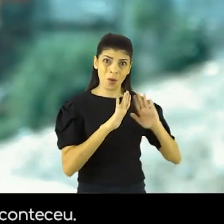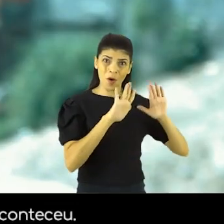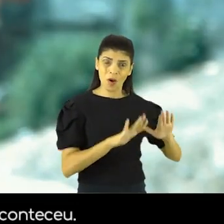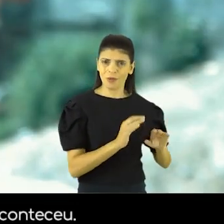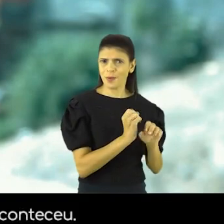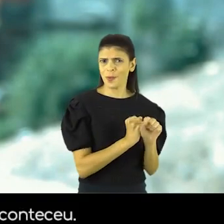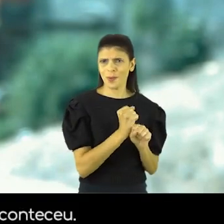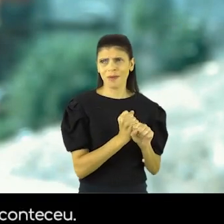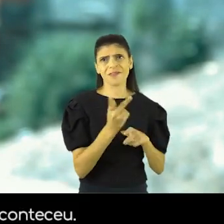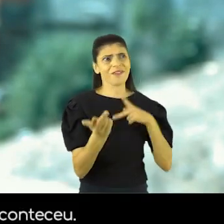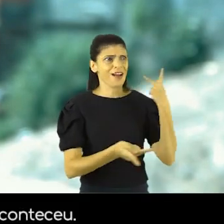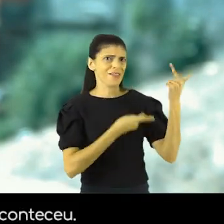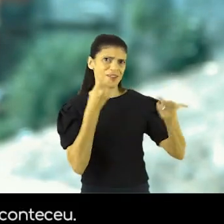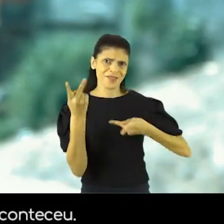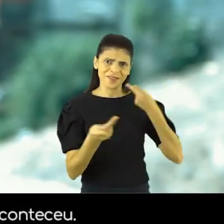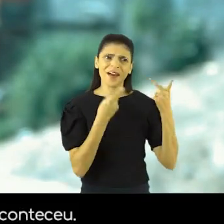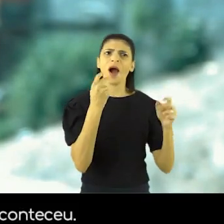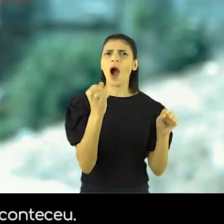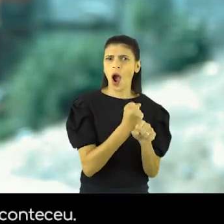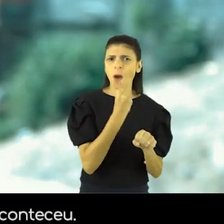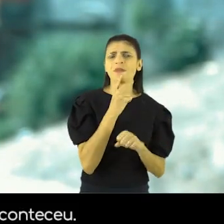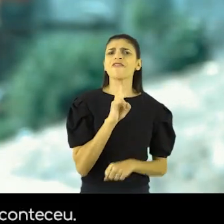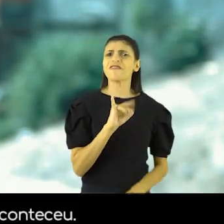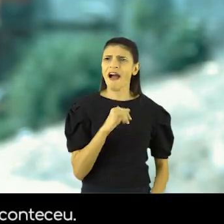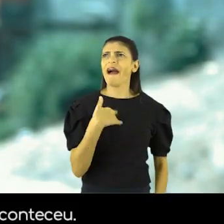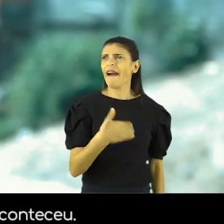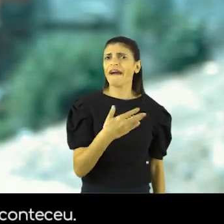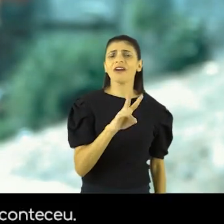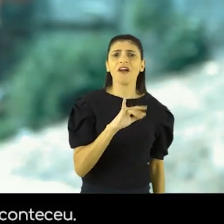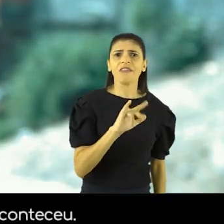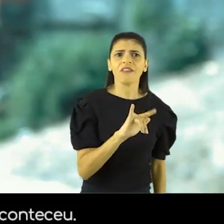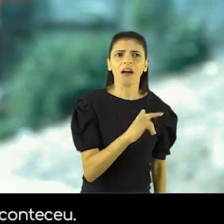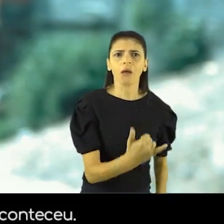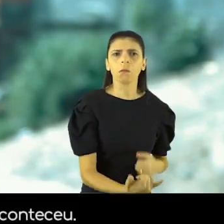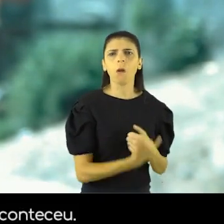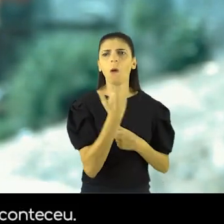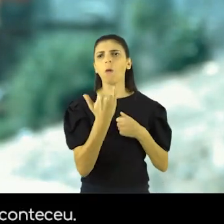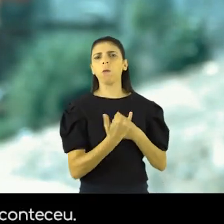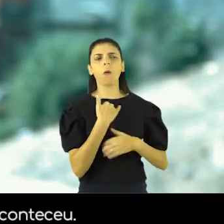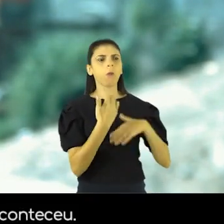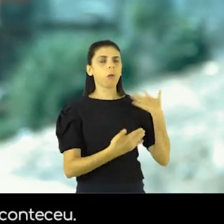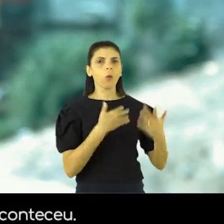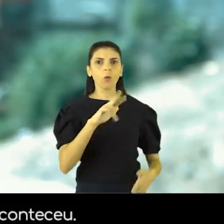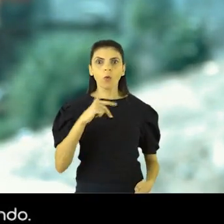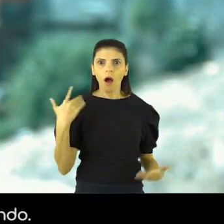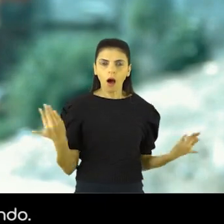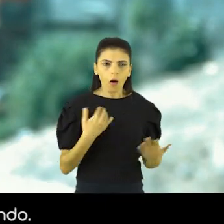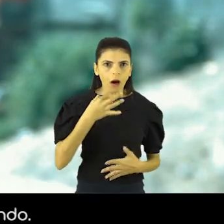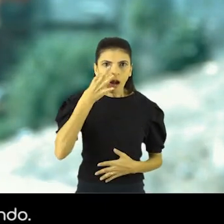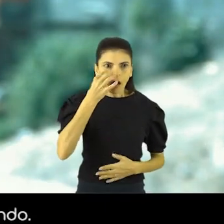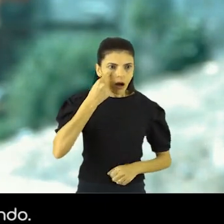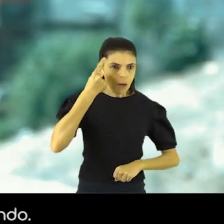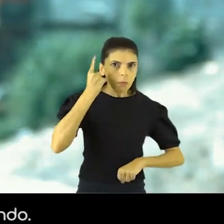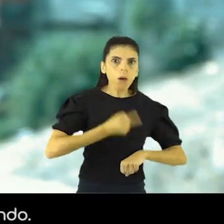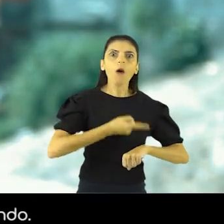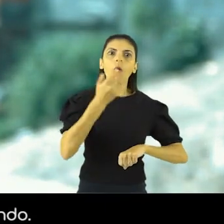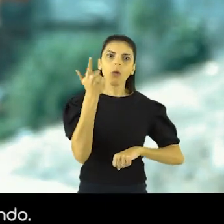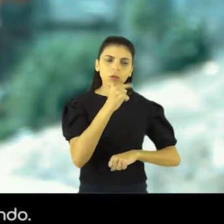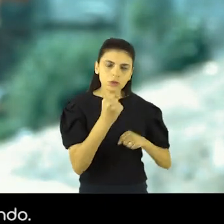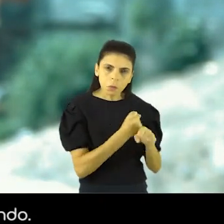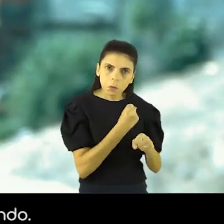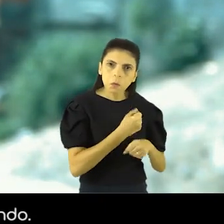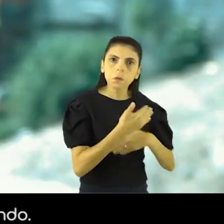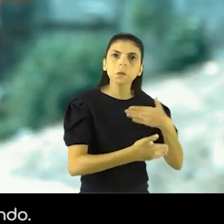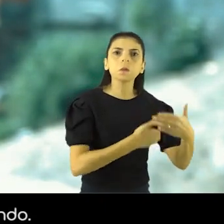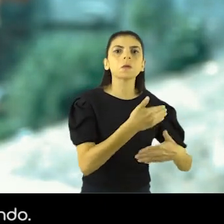desde que eu moro aqui, dizem que iria acontecer, né? E nunca aconteceu. E graças a Deus ela tem